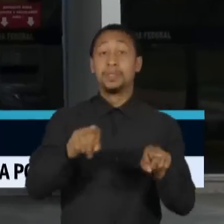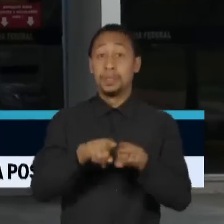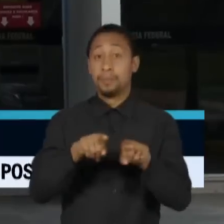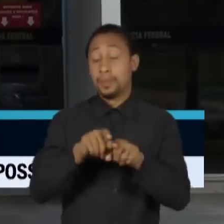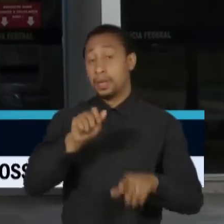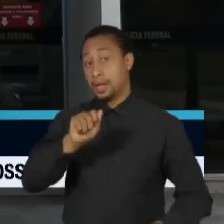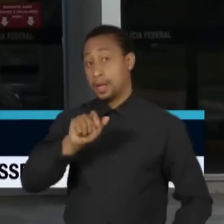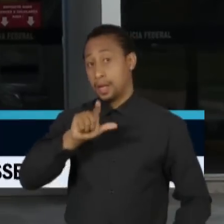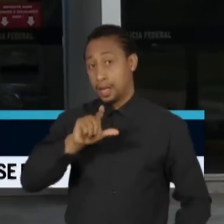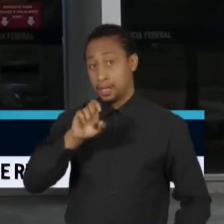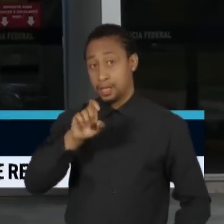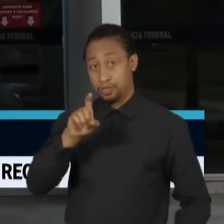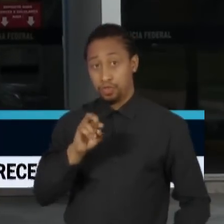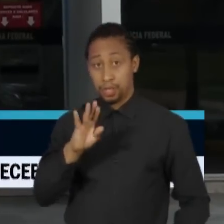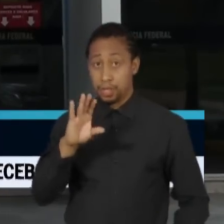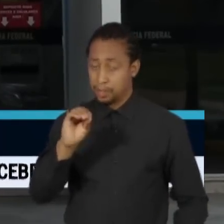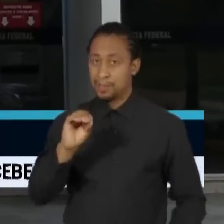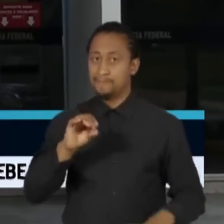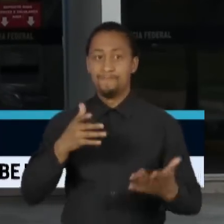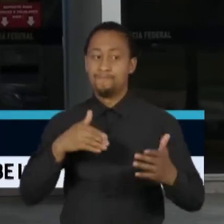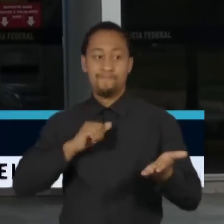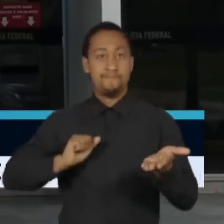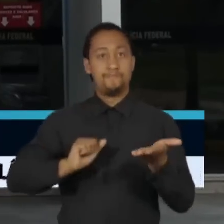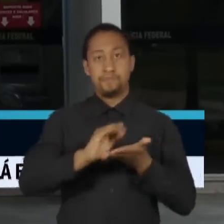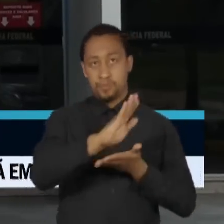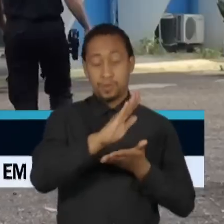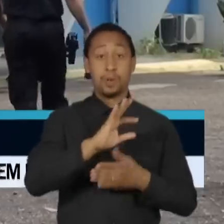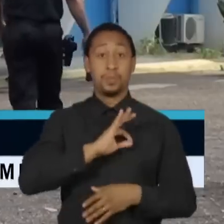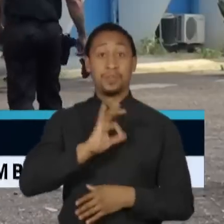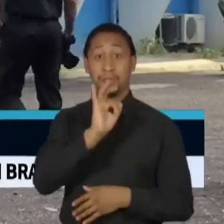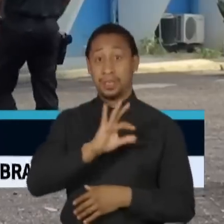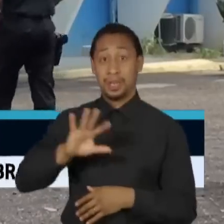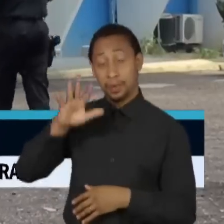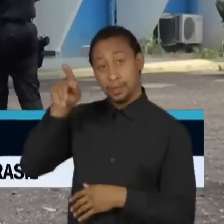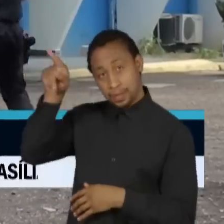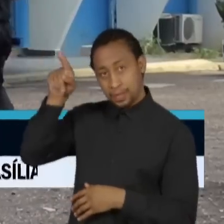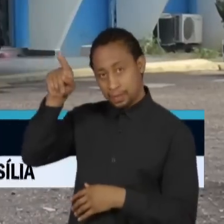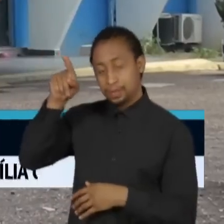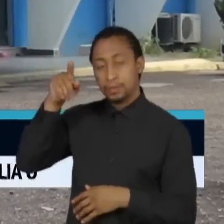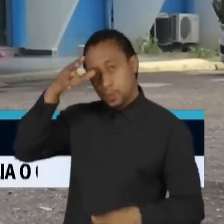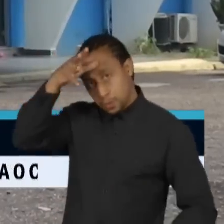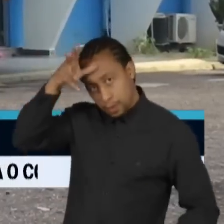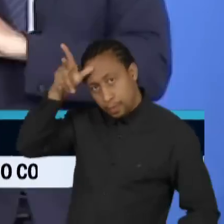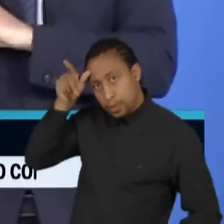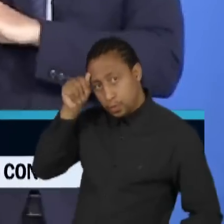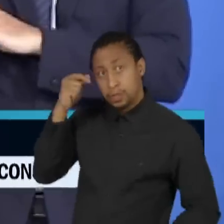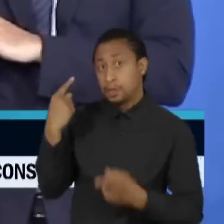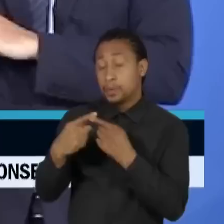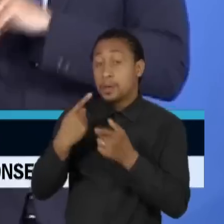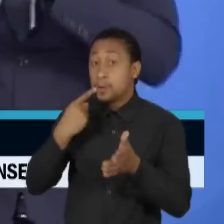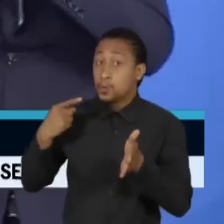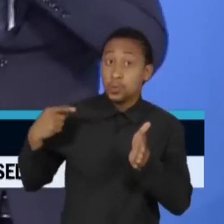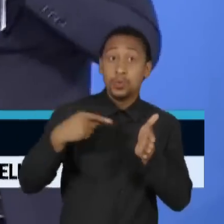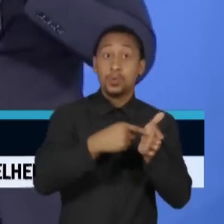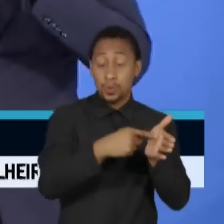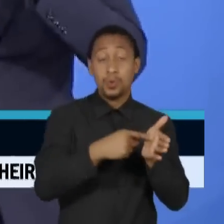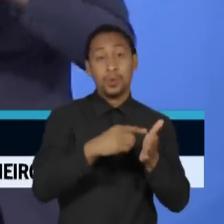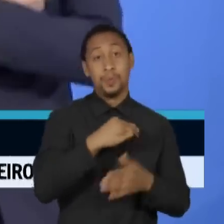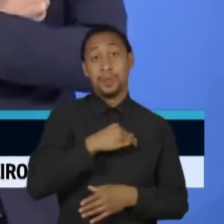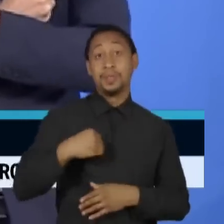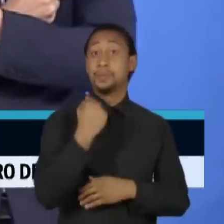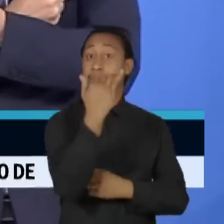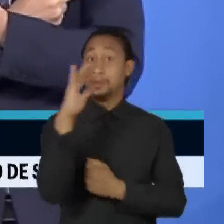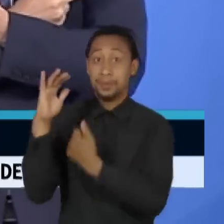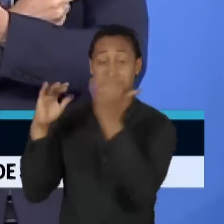foi exonerado da superintendência da Polícia Federal do Amazonas ao denunciar o então ministro do Meio Ambiente, Ricardo